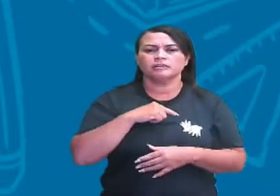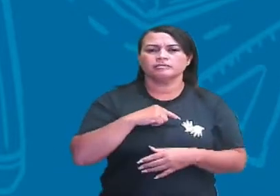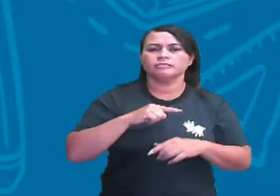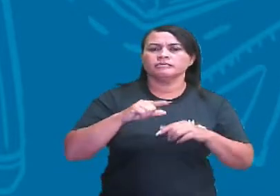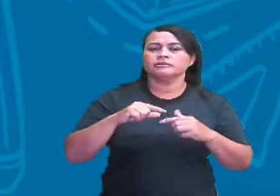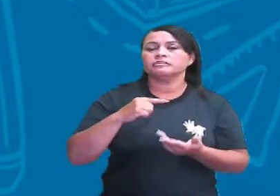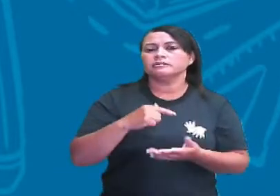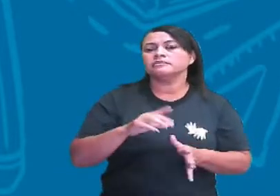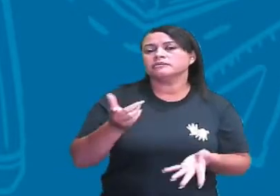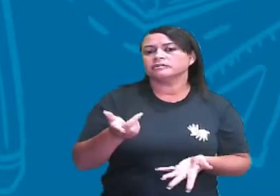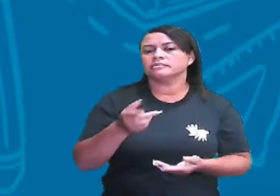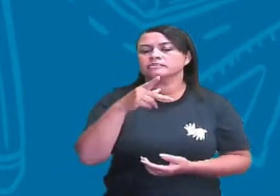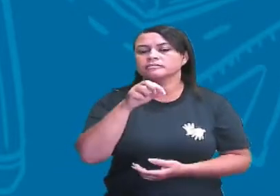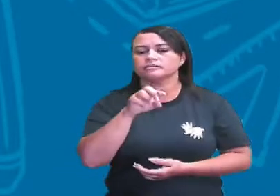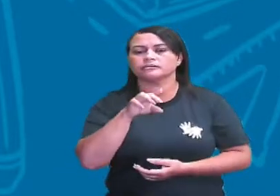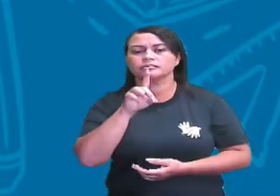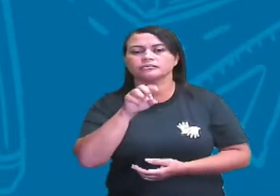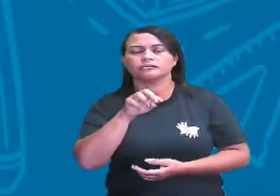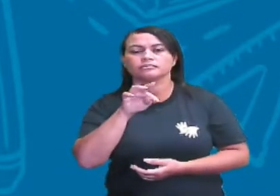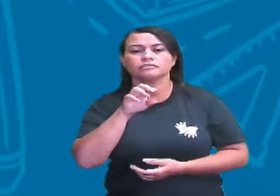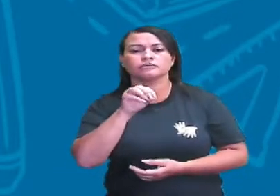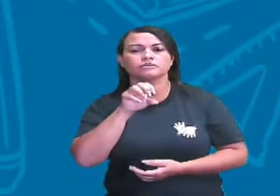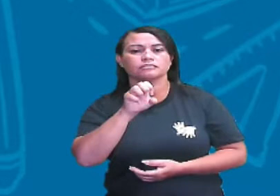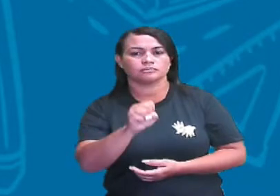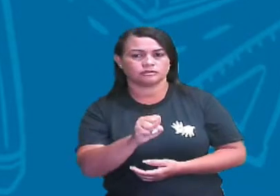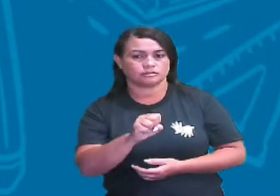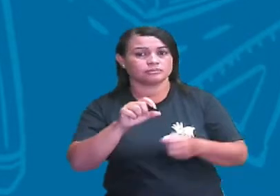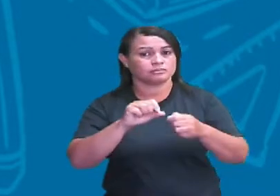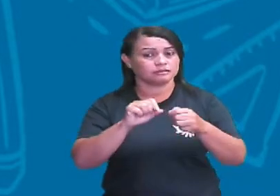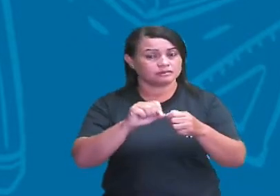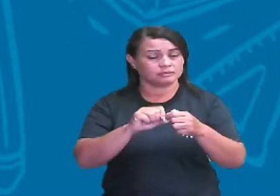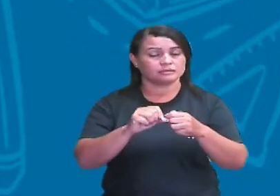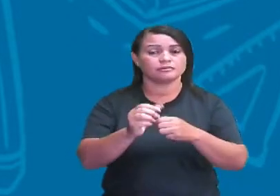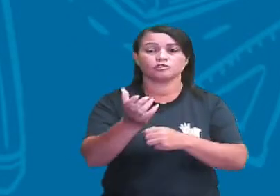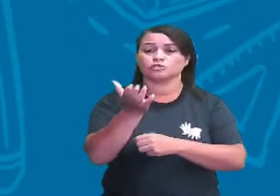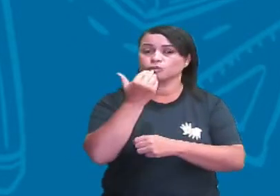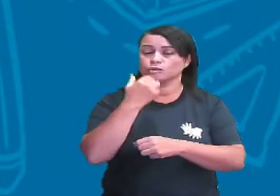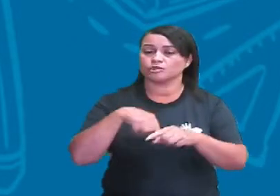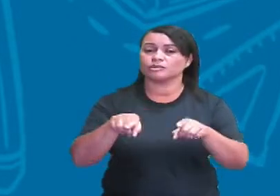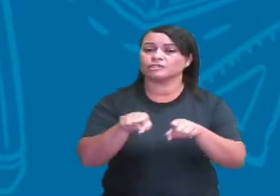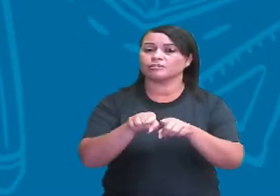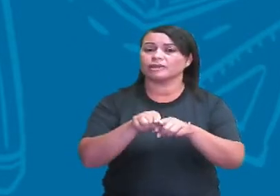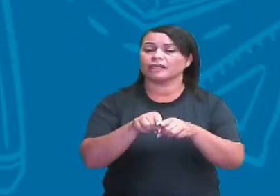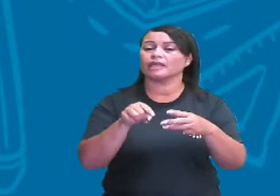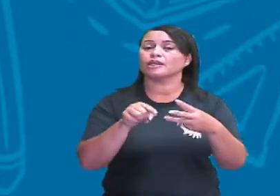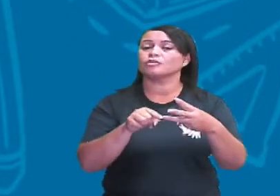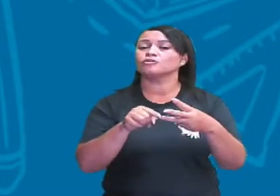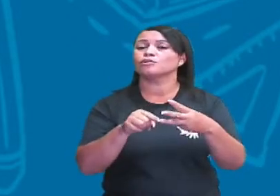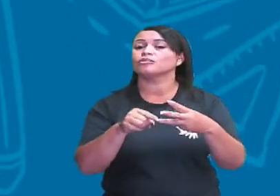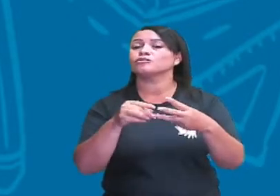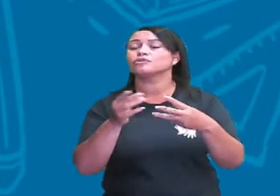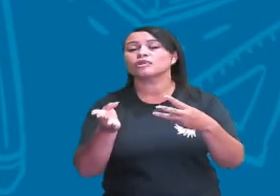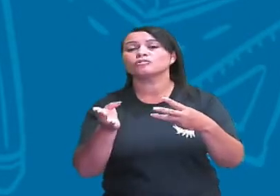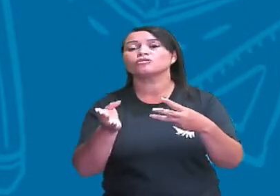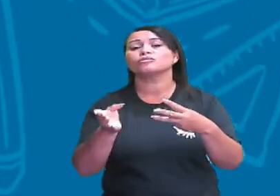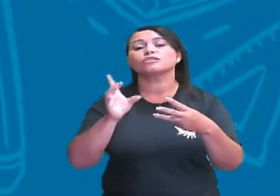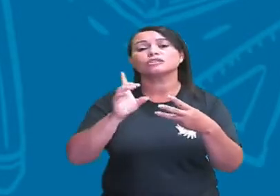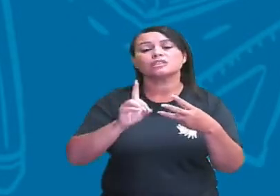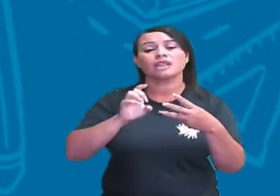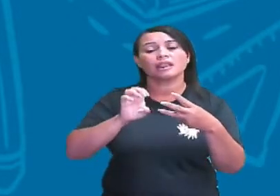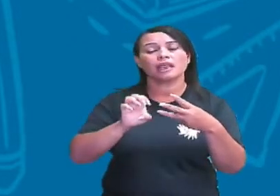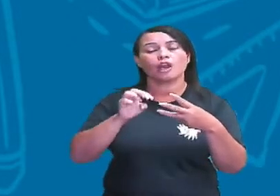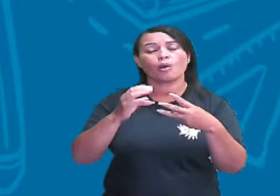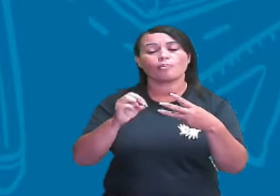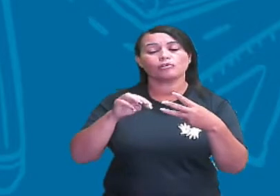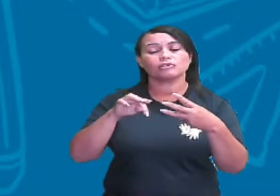produtores, dos consumidores, certo? E dos decompositores. Portanto, os produtores vão ser justamente